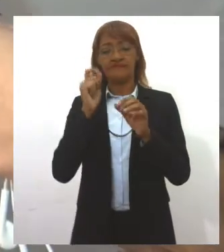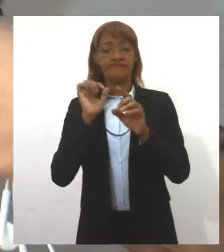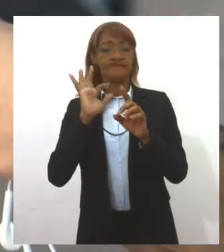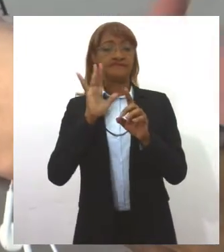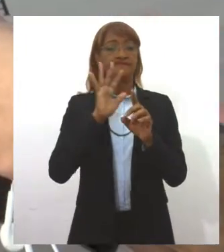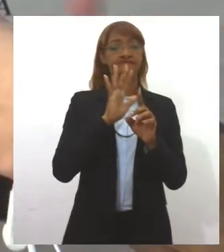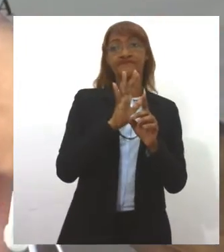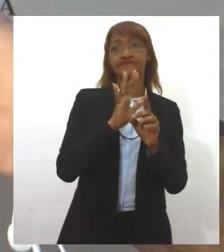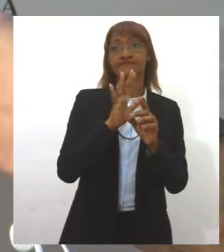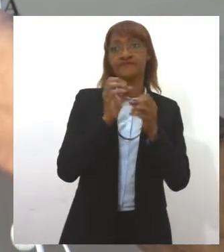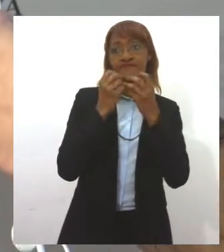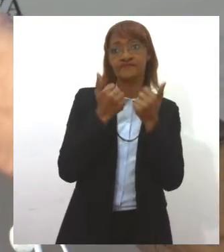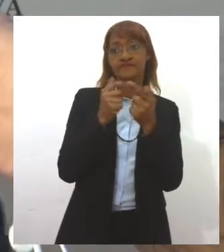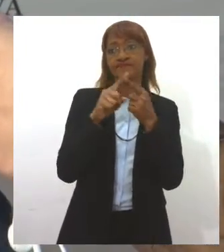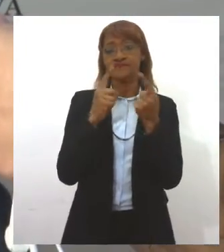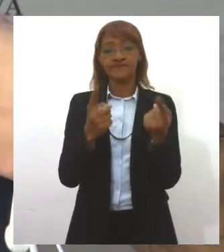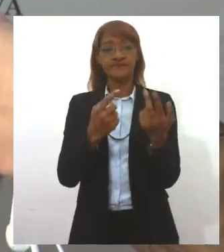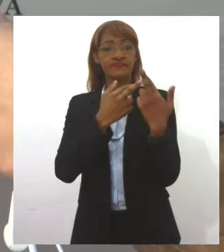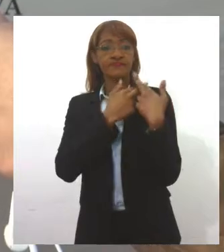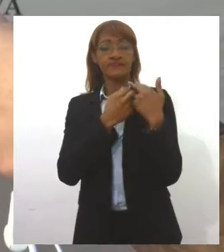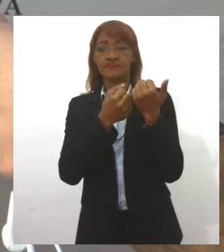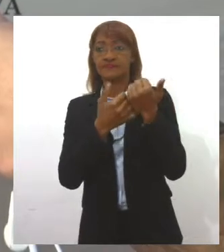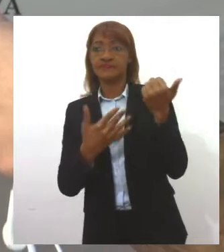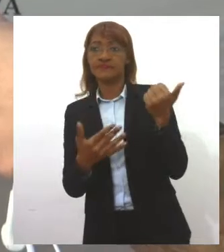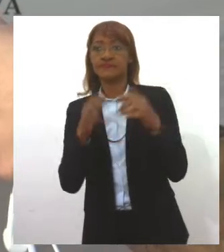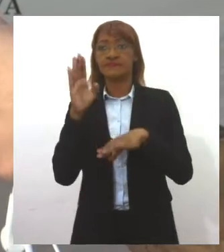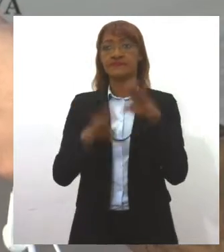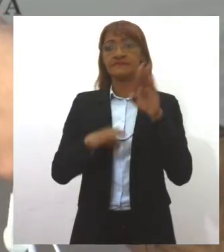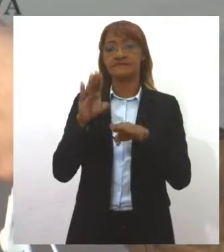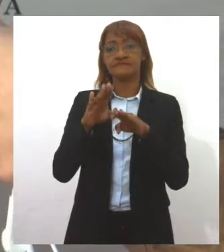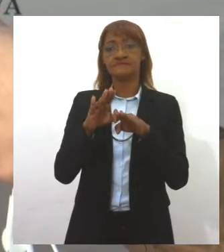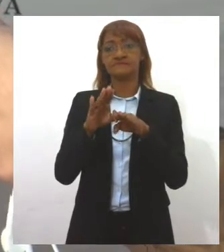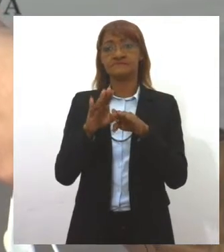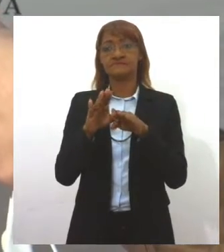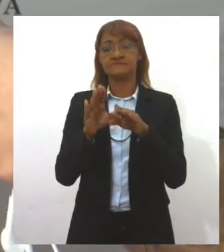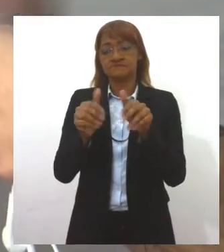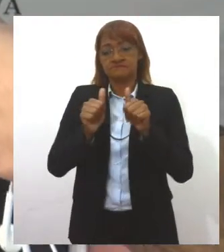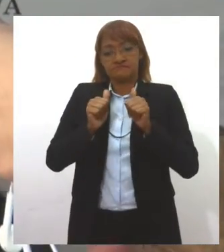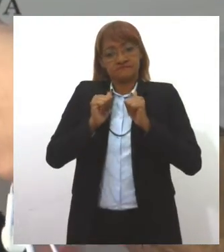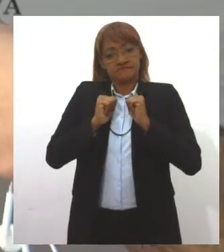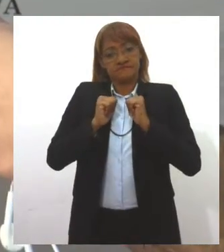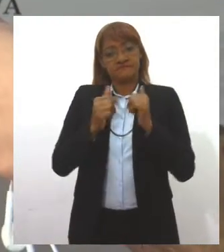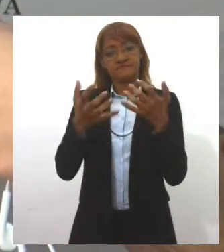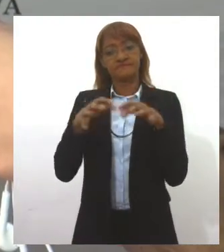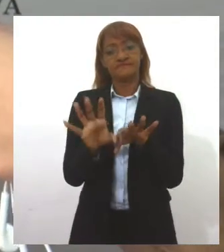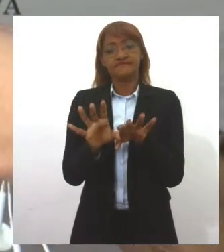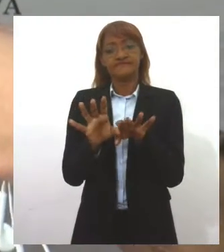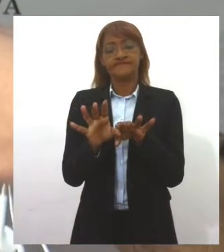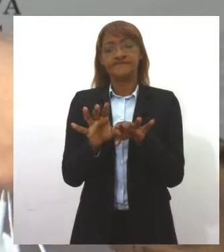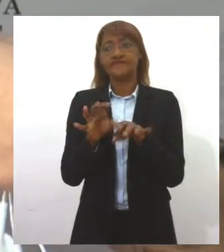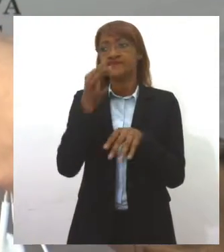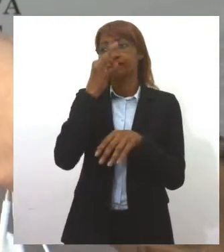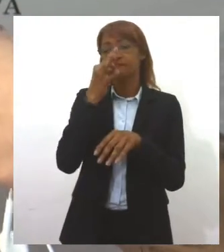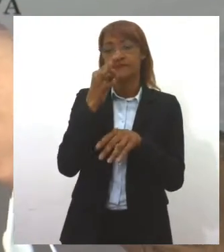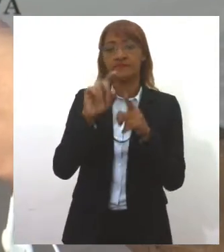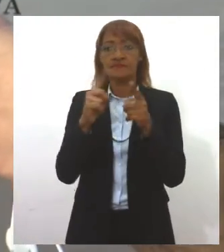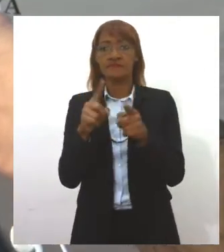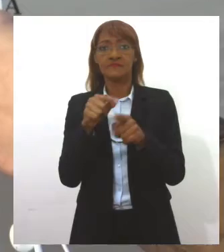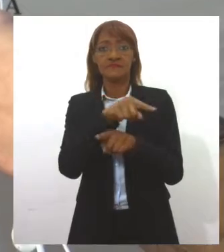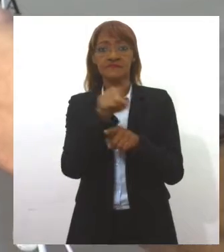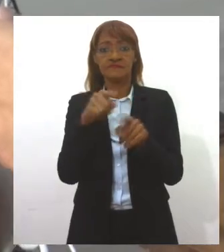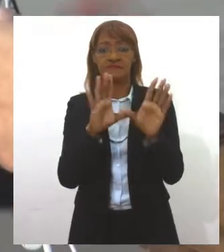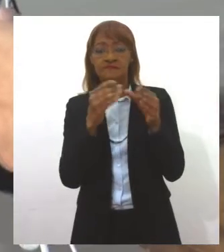mas os que fazem a direção do Confiança muitas vezes se fecham, de modo que as pessoas não possam dar suas opiniões. E quando o clube está mal,